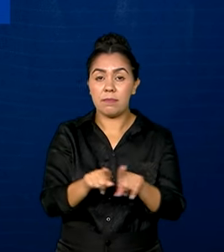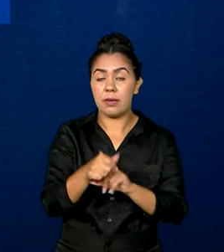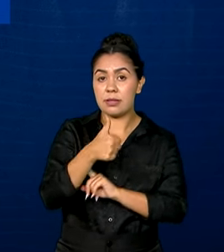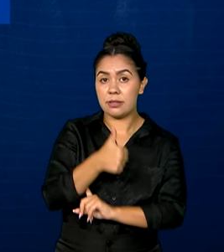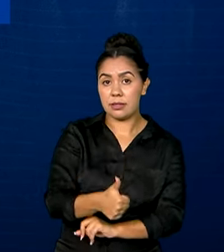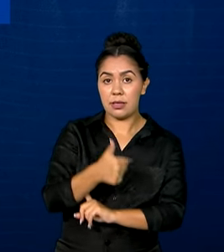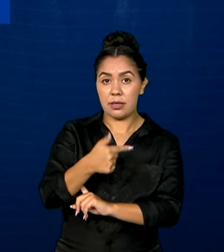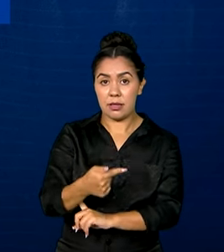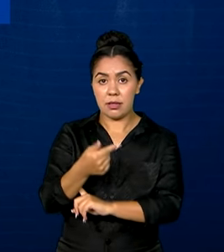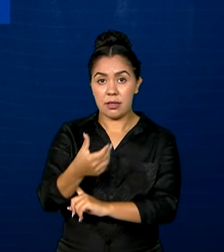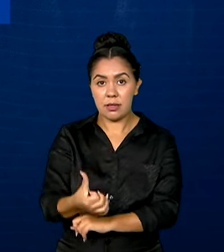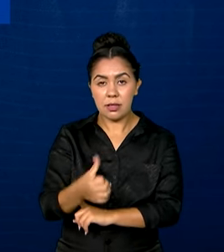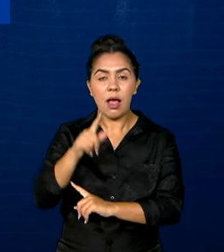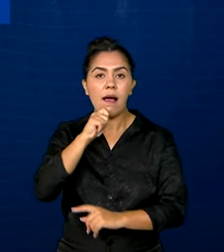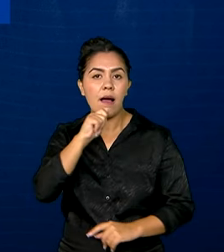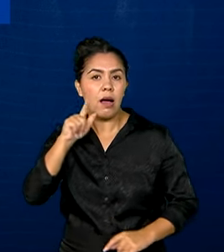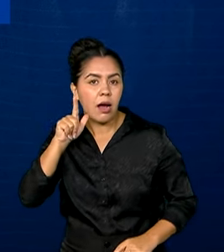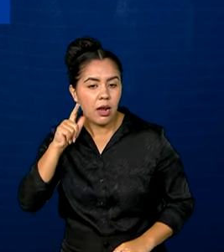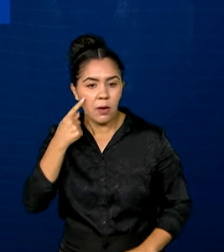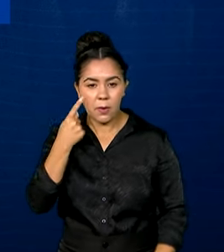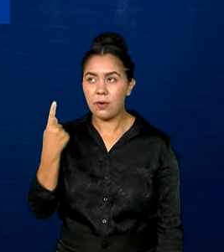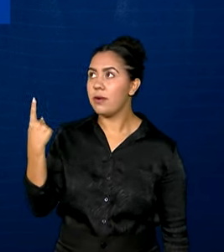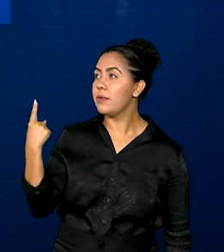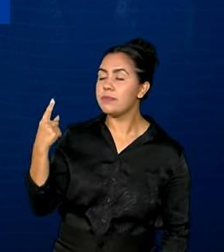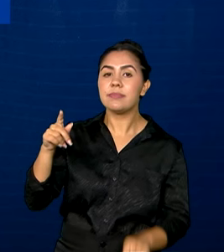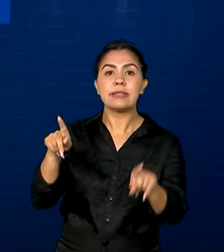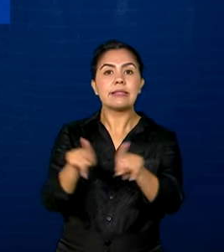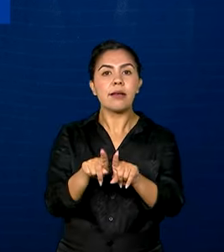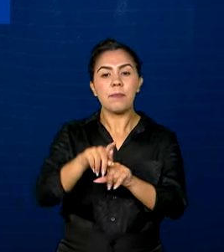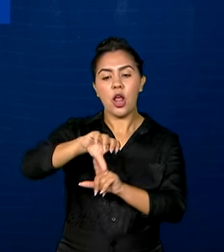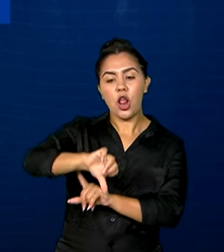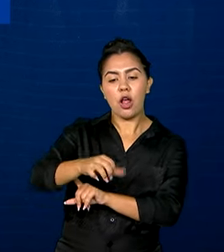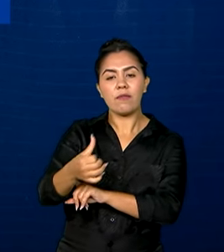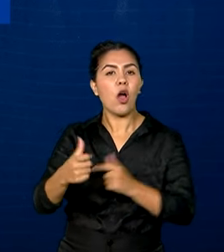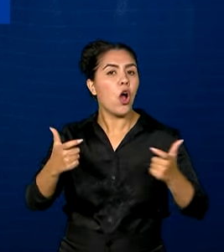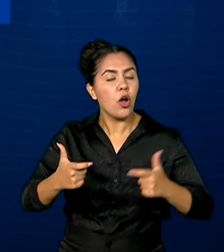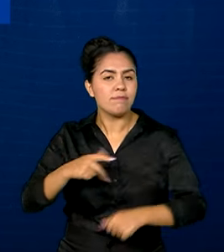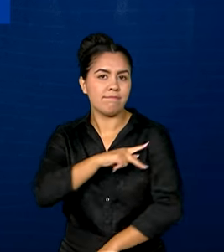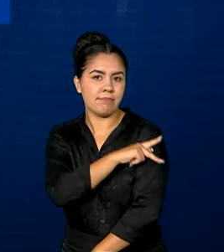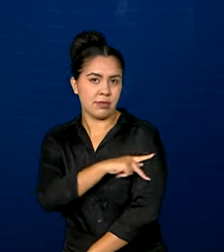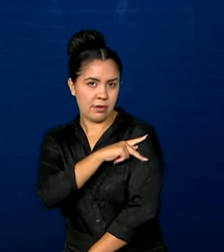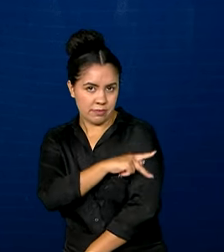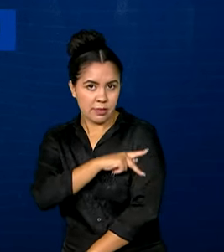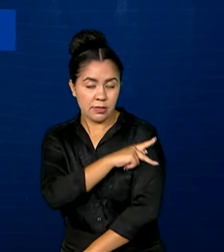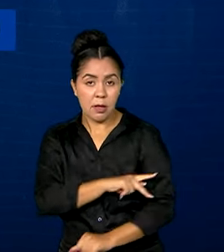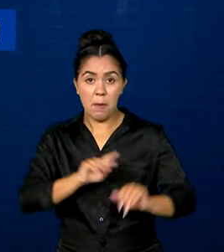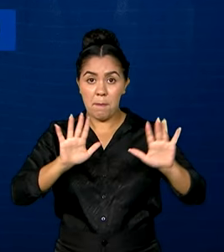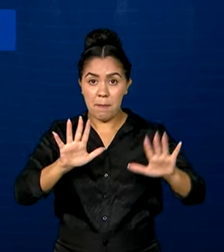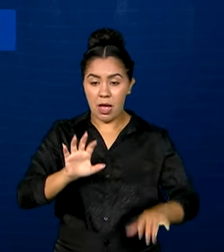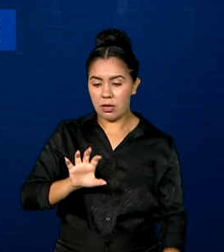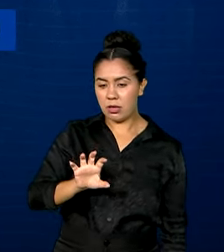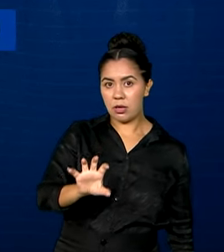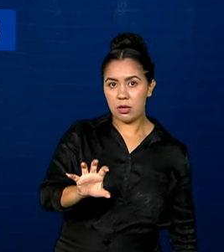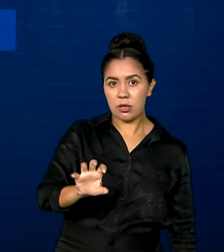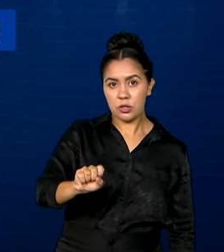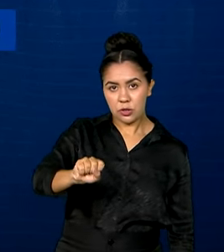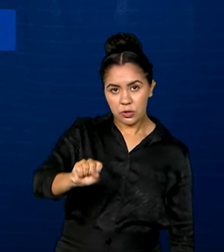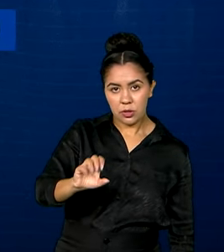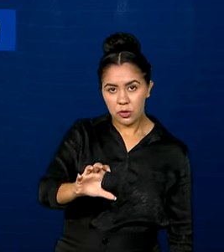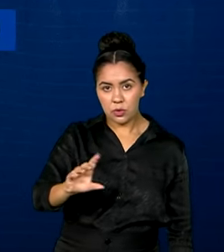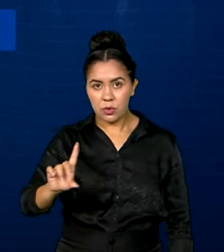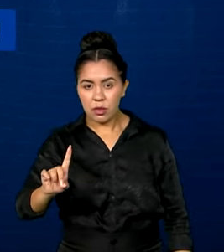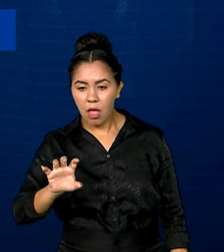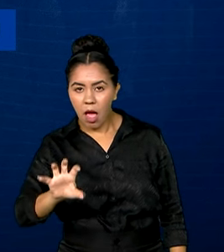176 em Alagoas, e 96 no Piauí. Já na região sudeste, serão